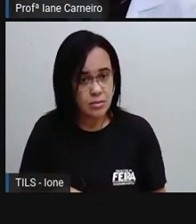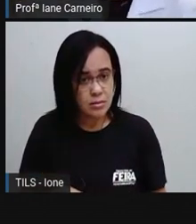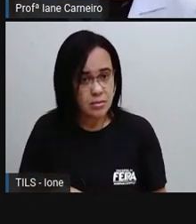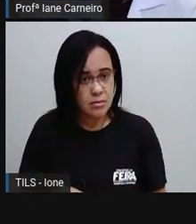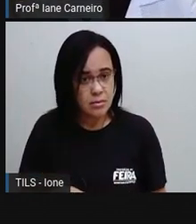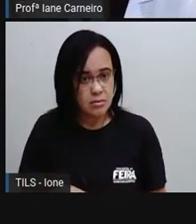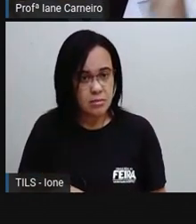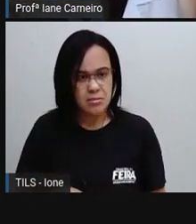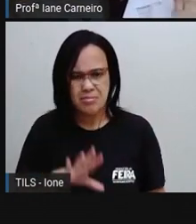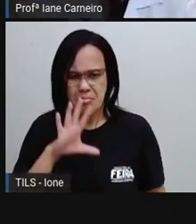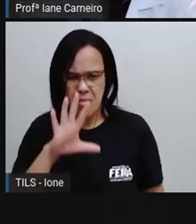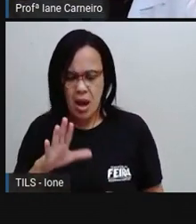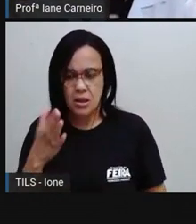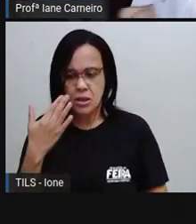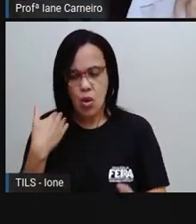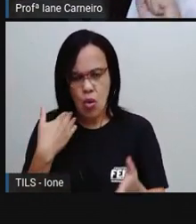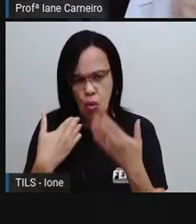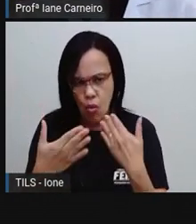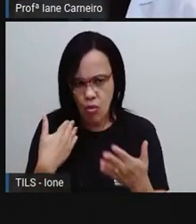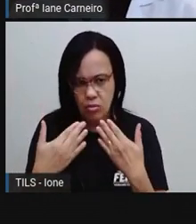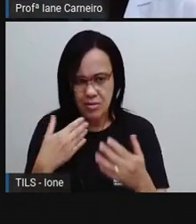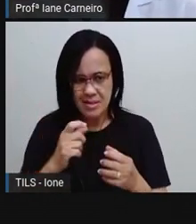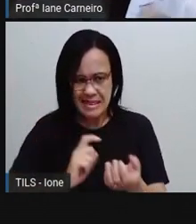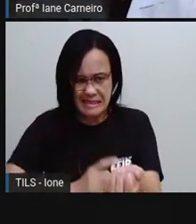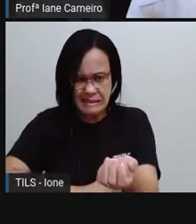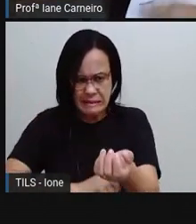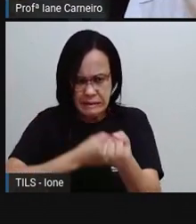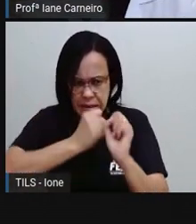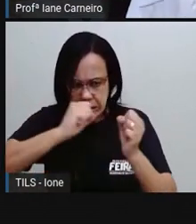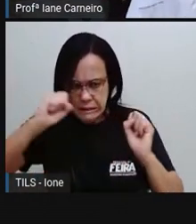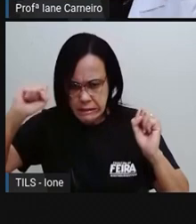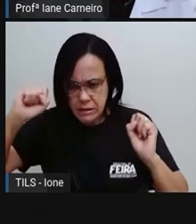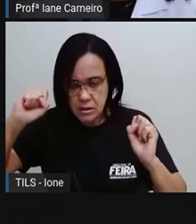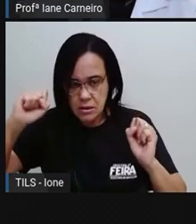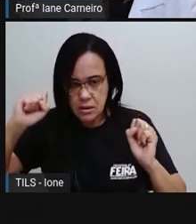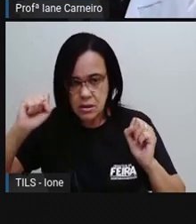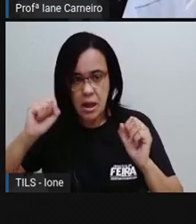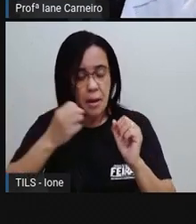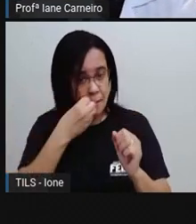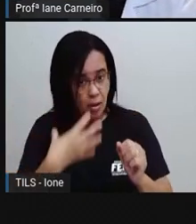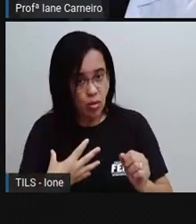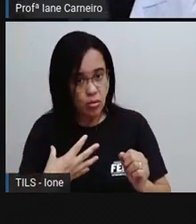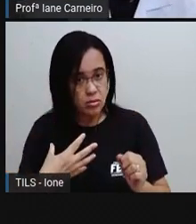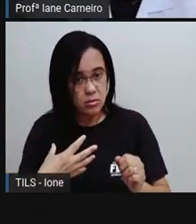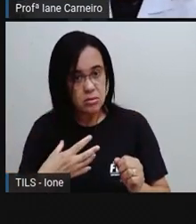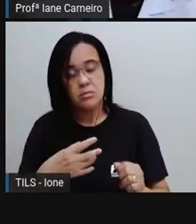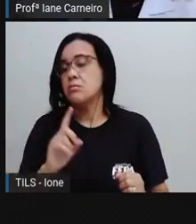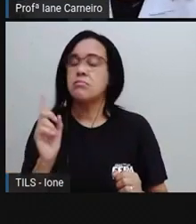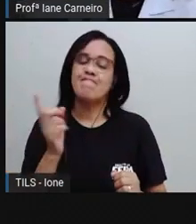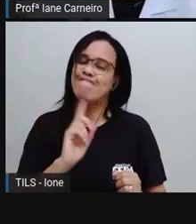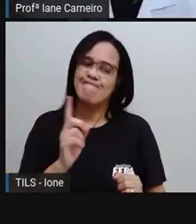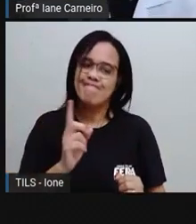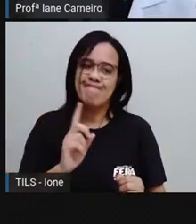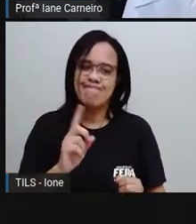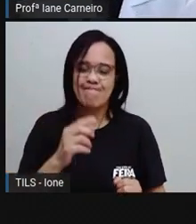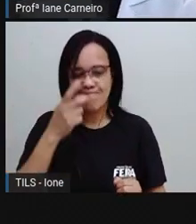nervosos, assim, irritados? Não quero conversar, estou irritada. Será que é bom conversar quando a gente está nervoso?